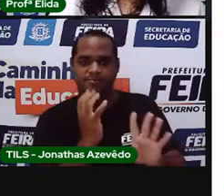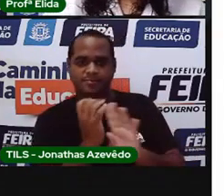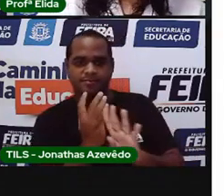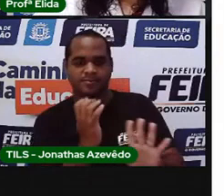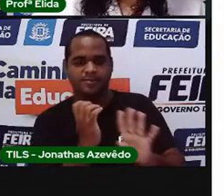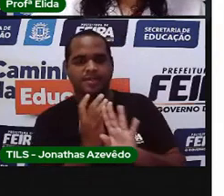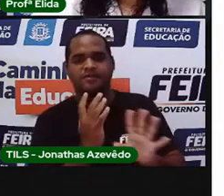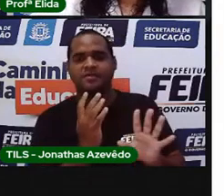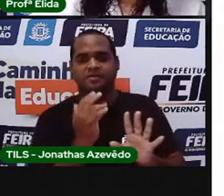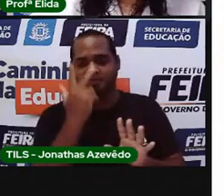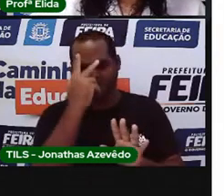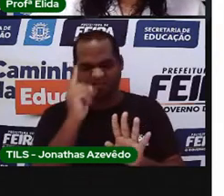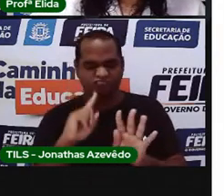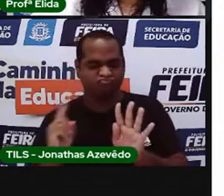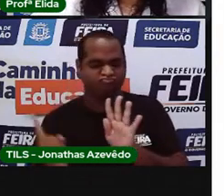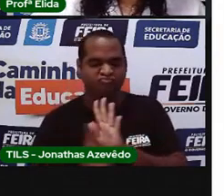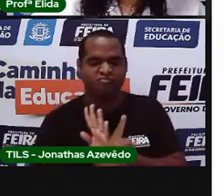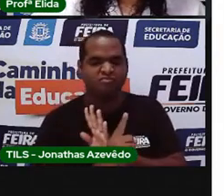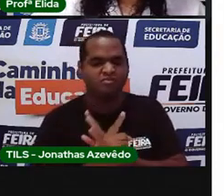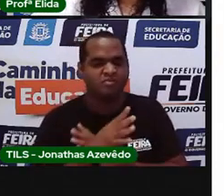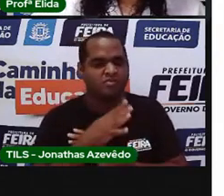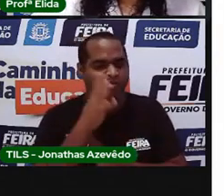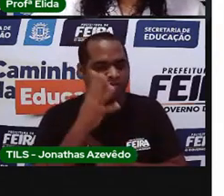passe na sua frente?